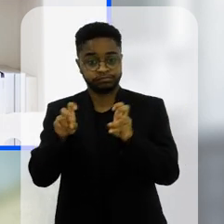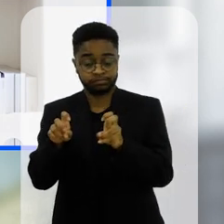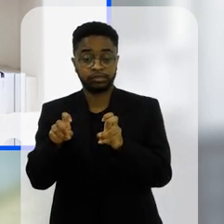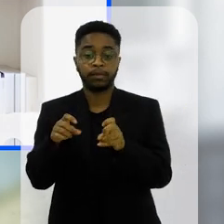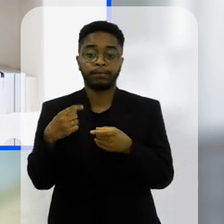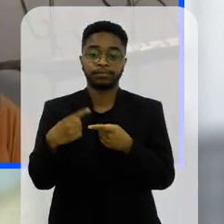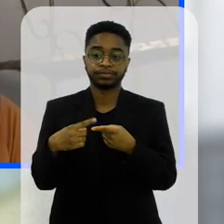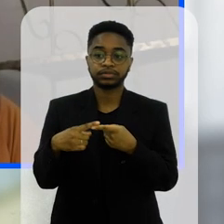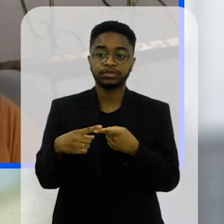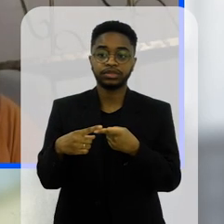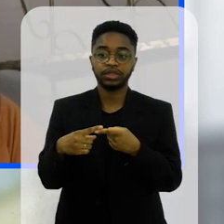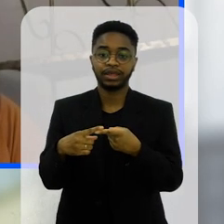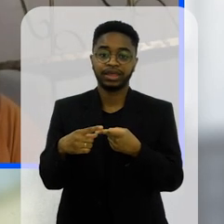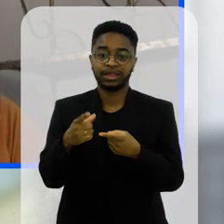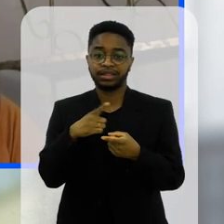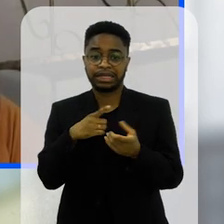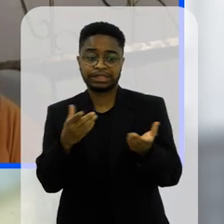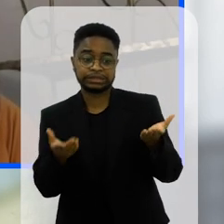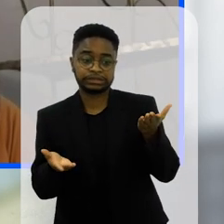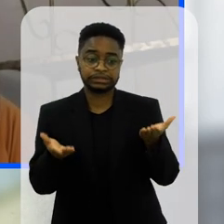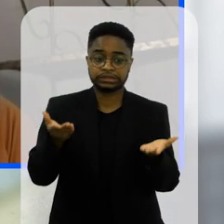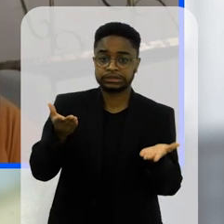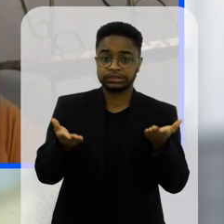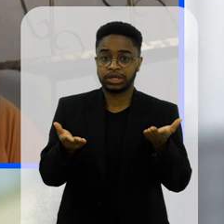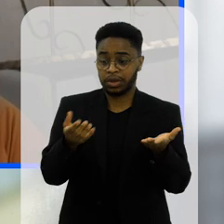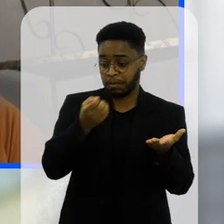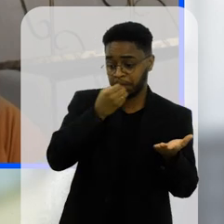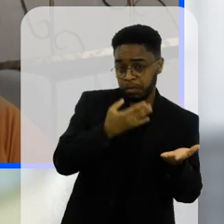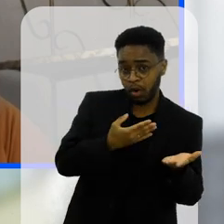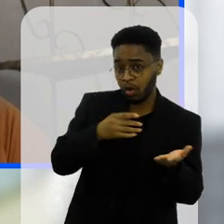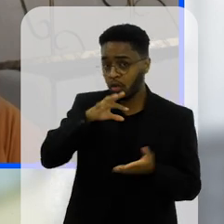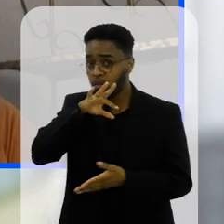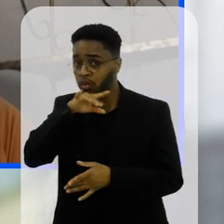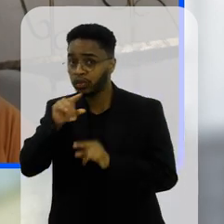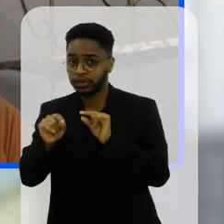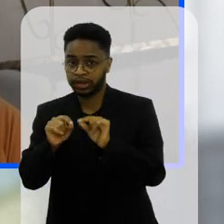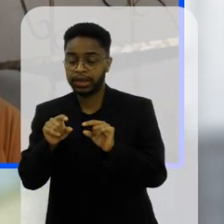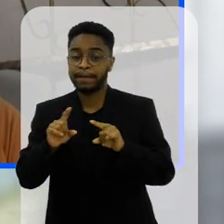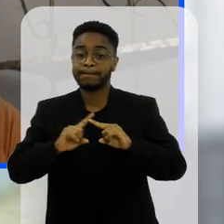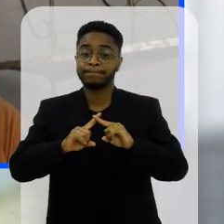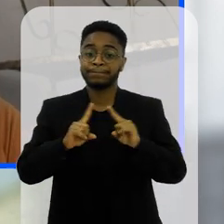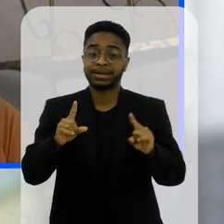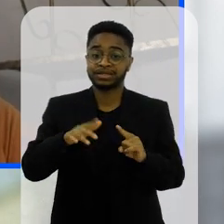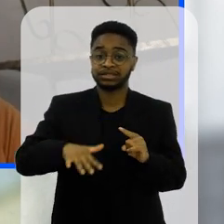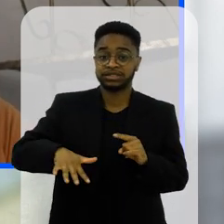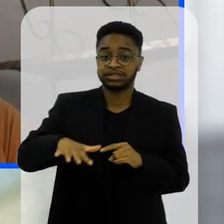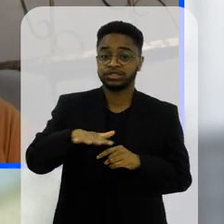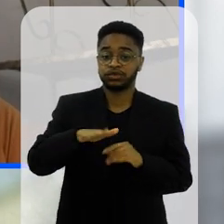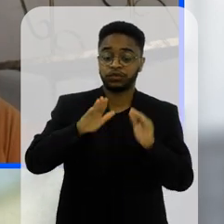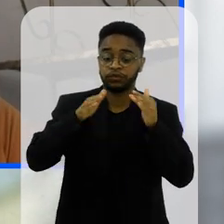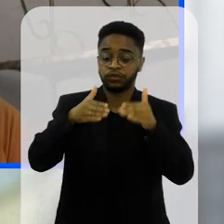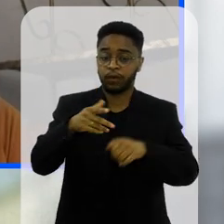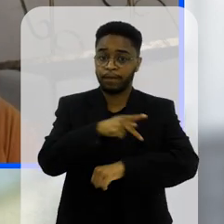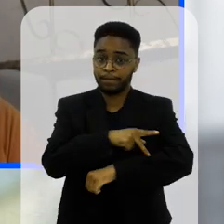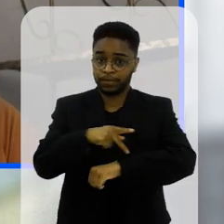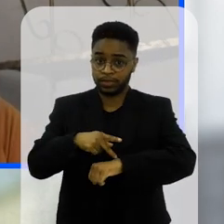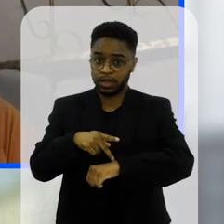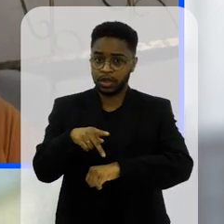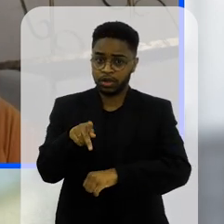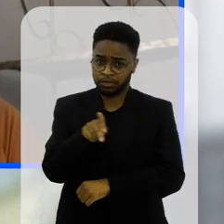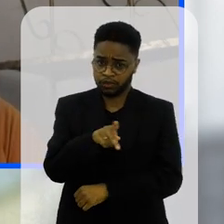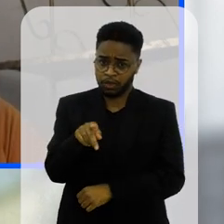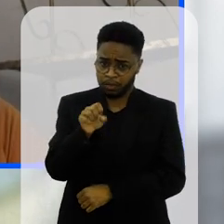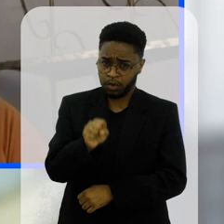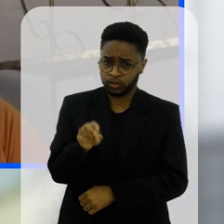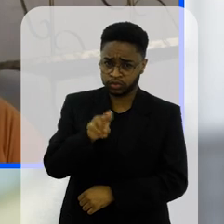tênue aí do quanto é bom e do quanto é ruim agora pra fins pedagógicos os professores eles